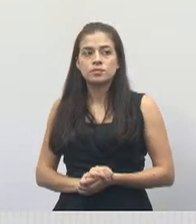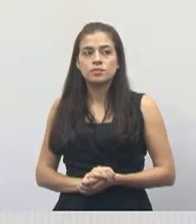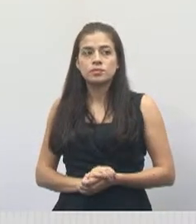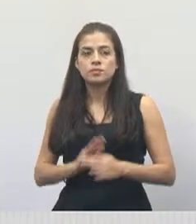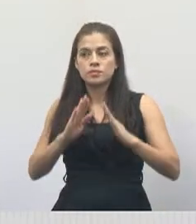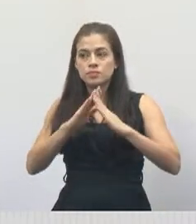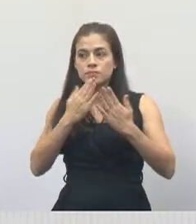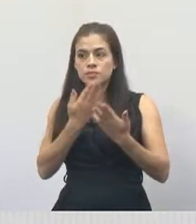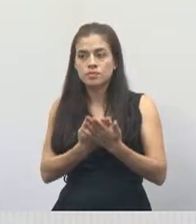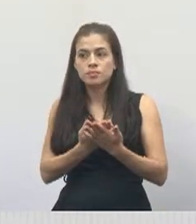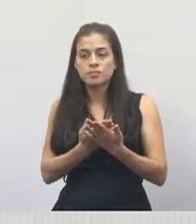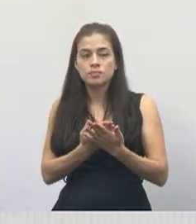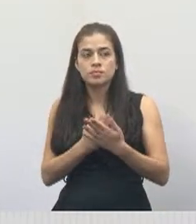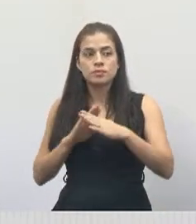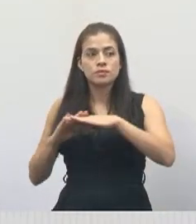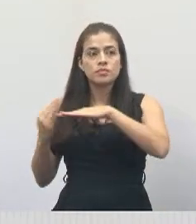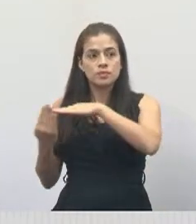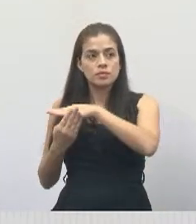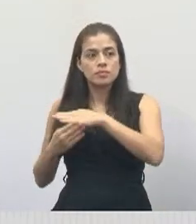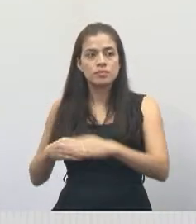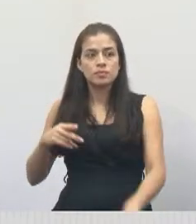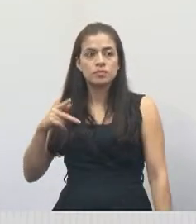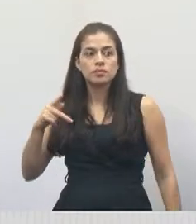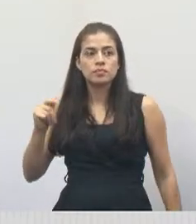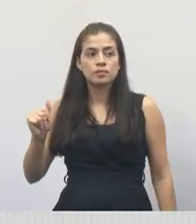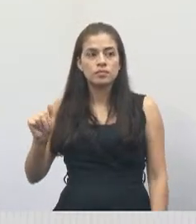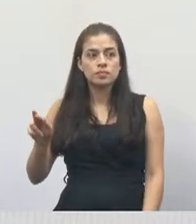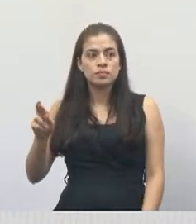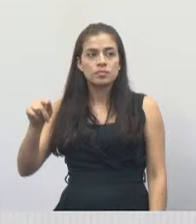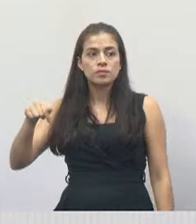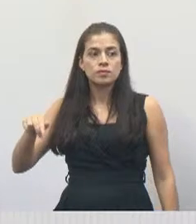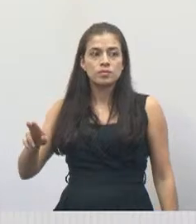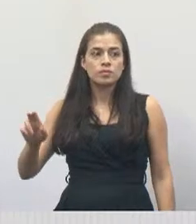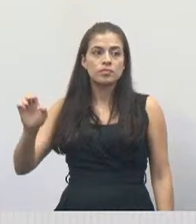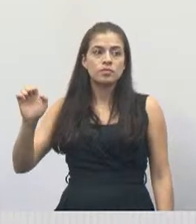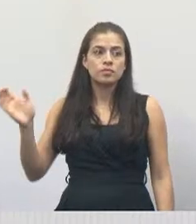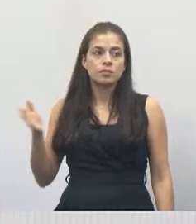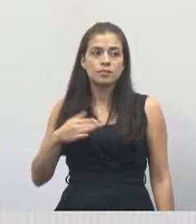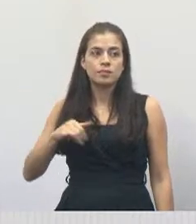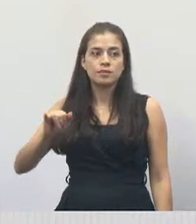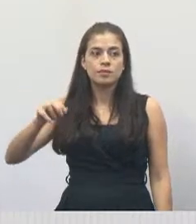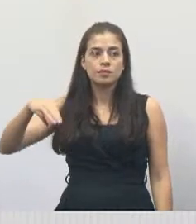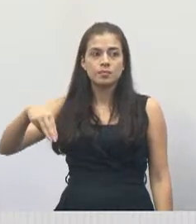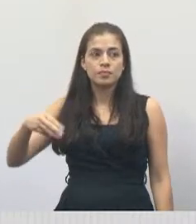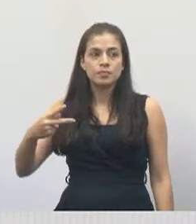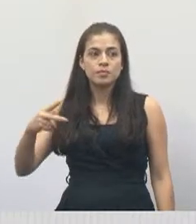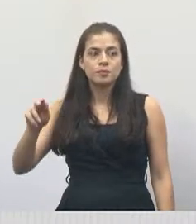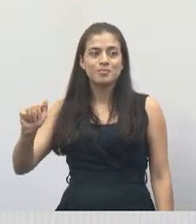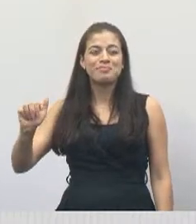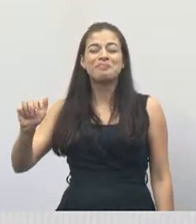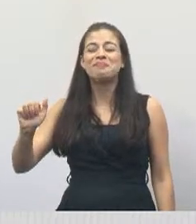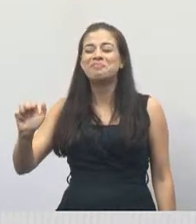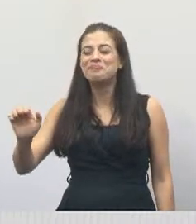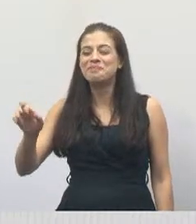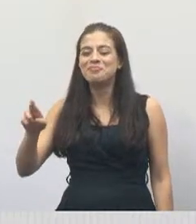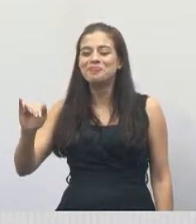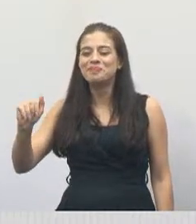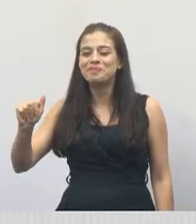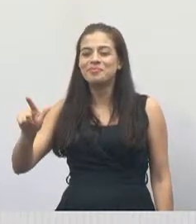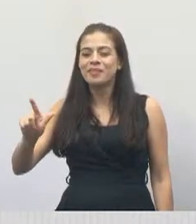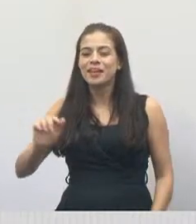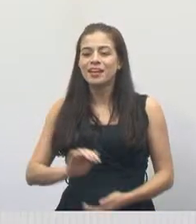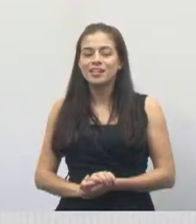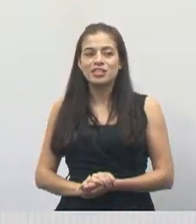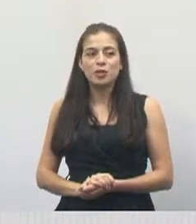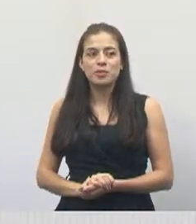Na escola, no bairro Parque Imperial. Estive lá. A foto ali com as crianças, o